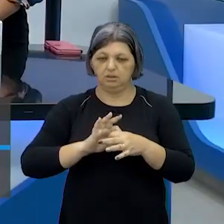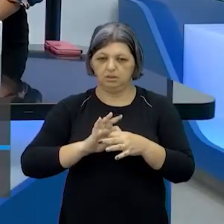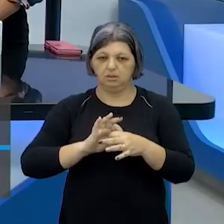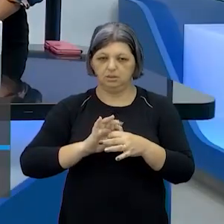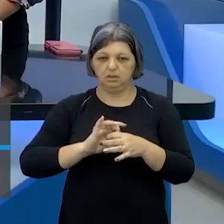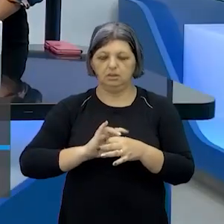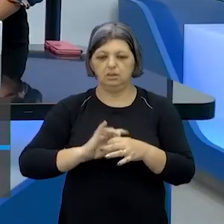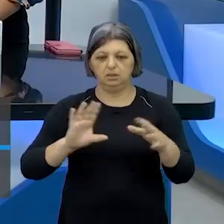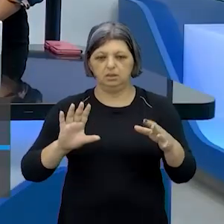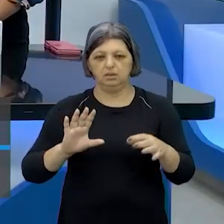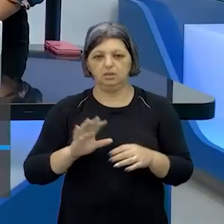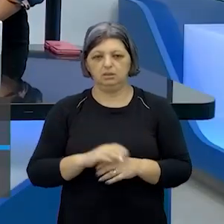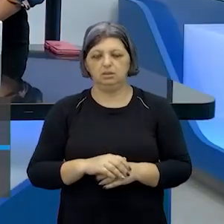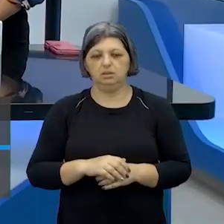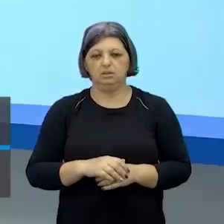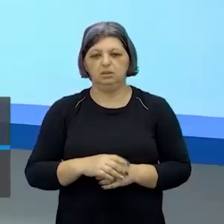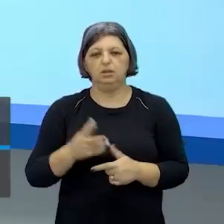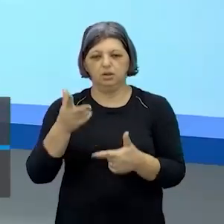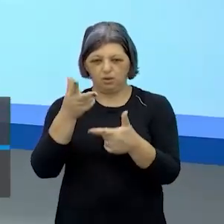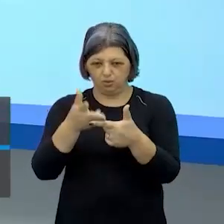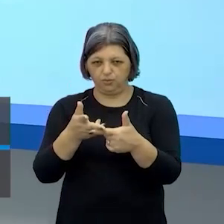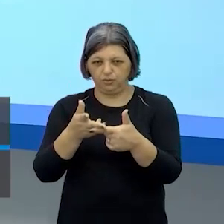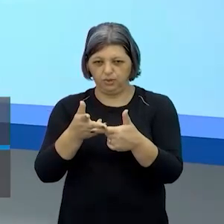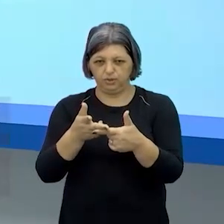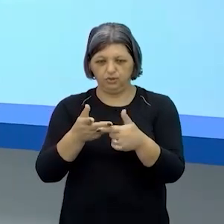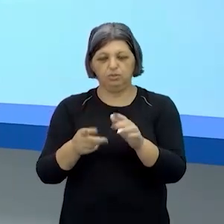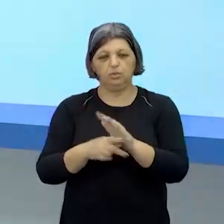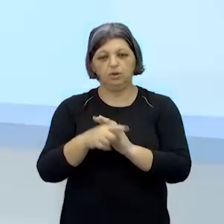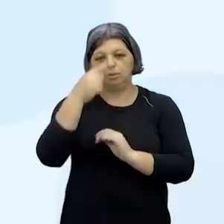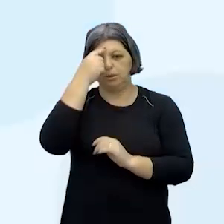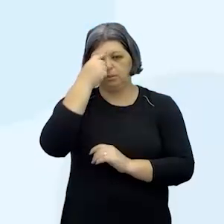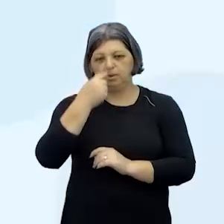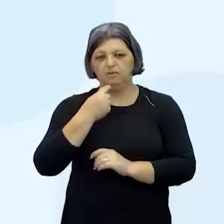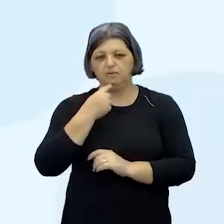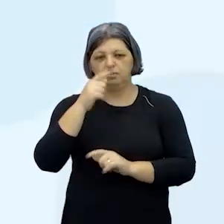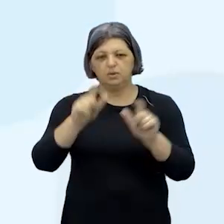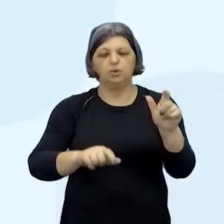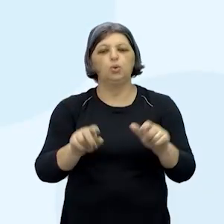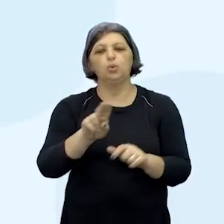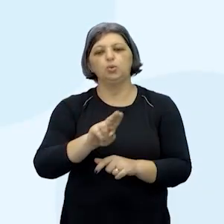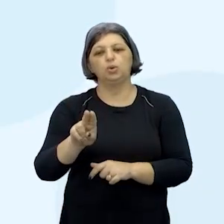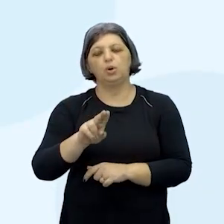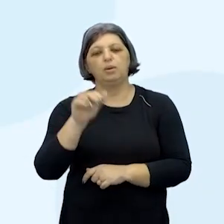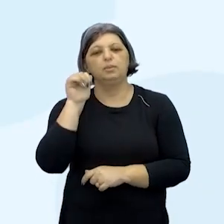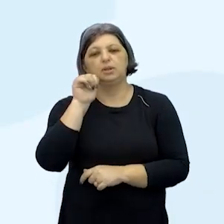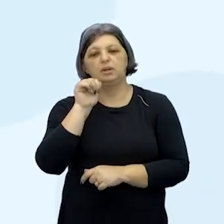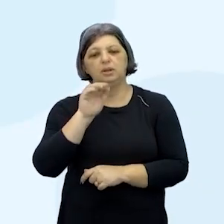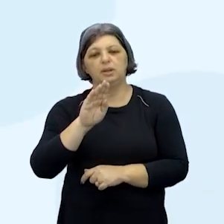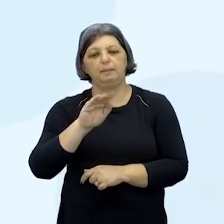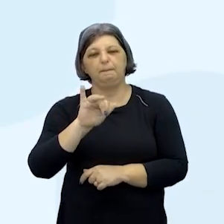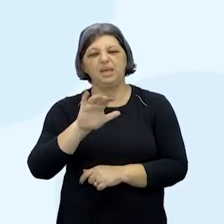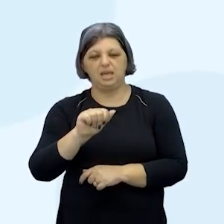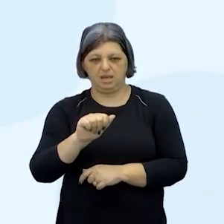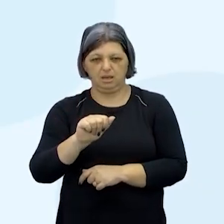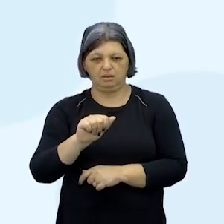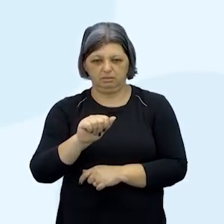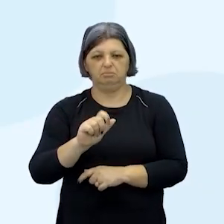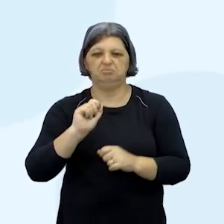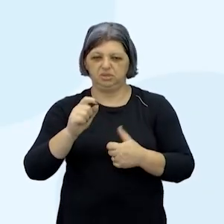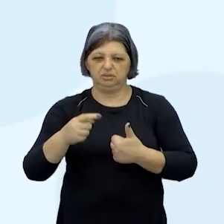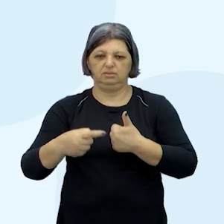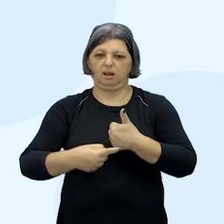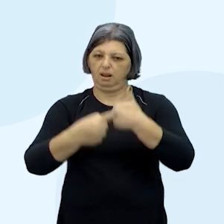é esse vídeo que eu deixei aí para vocês o perfil do personagem o nome dela é Bia então dá um like lá nela porque ela construiu um material